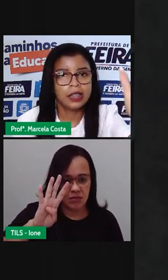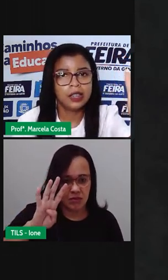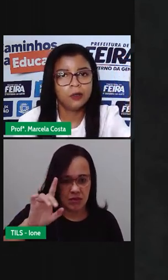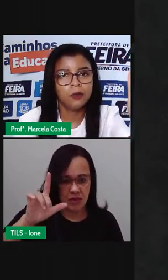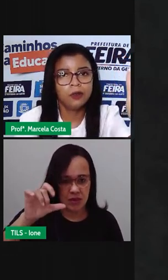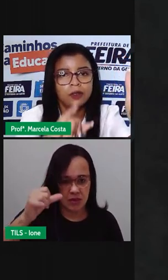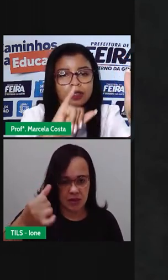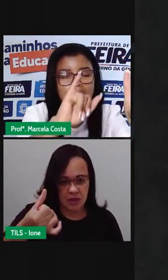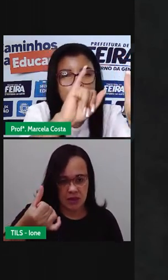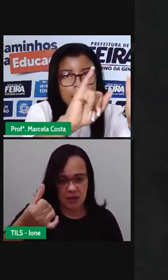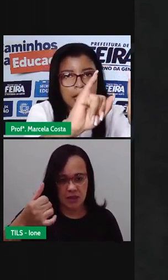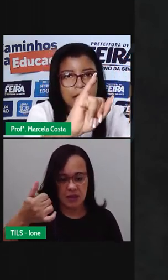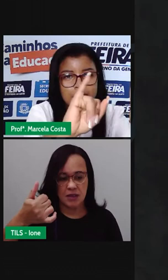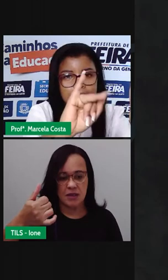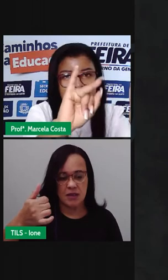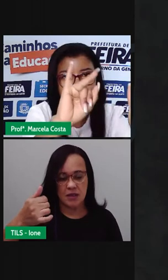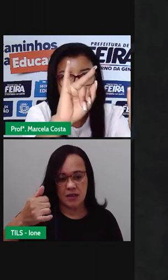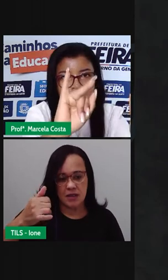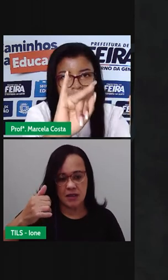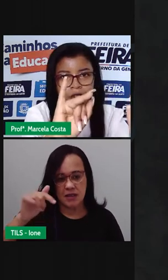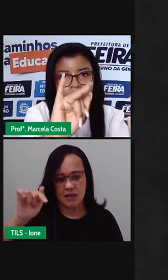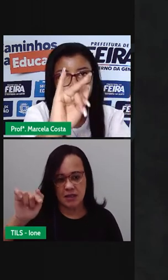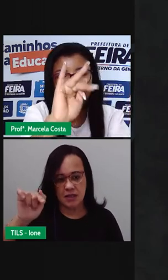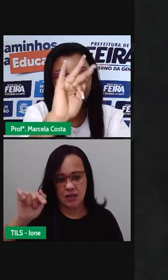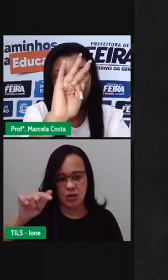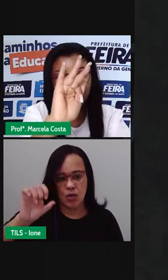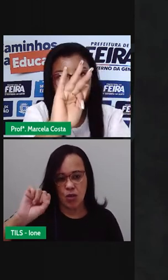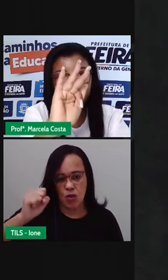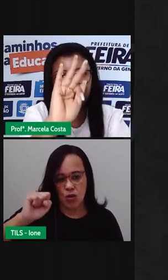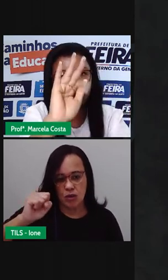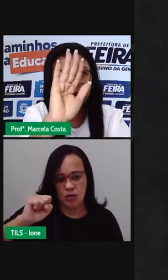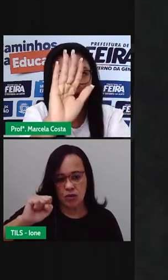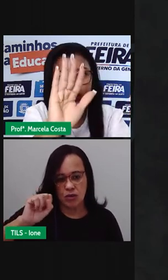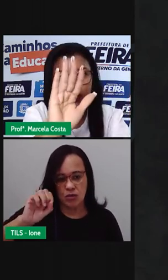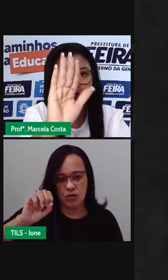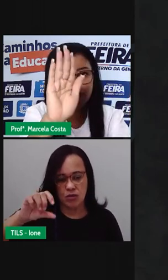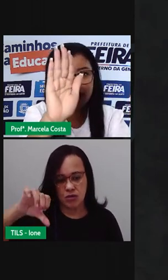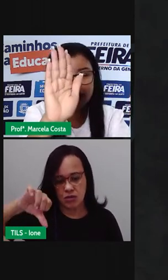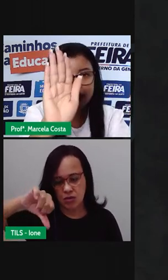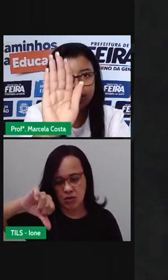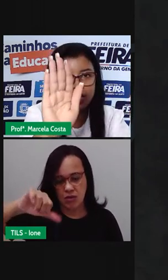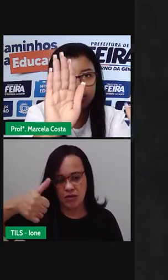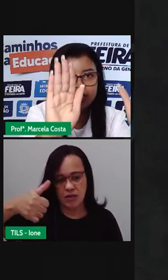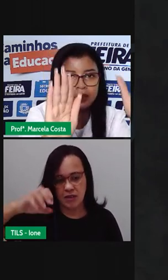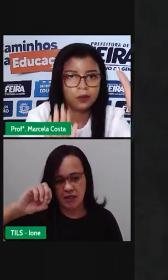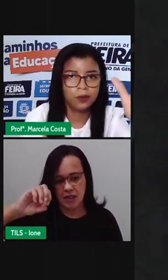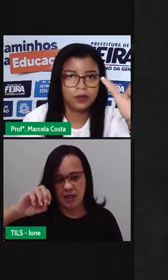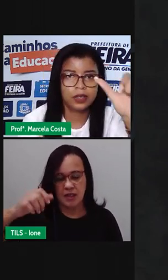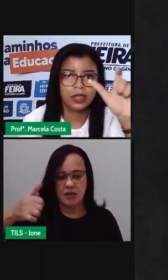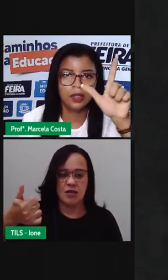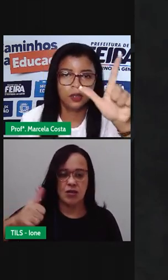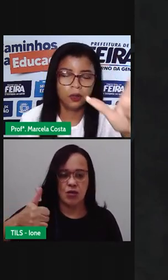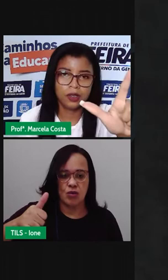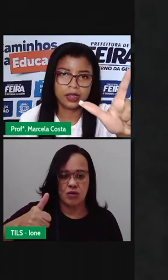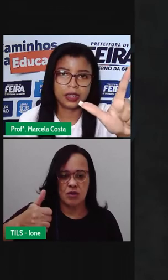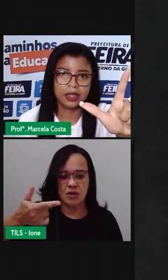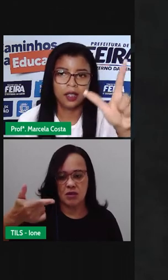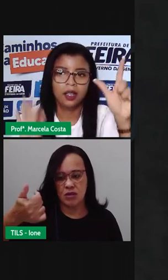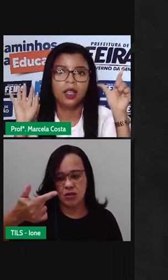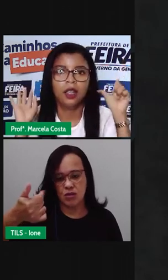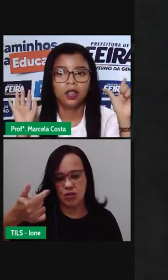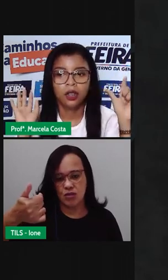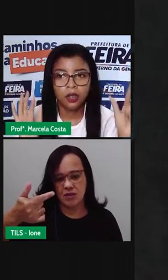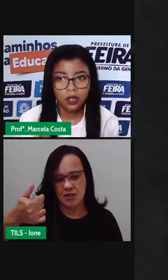5, 6, 7, 8, 9, 10, 11, 12.